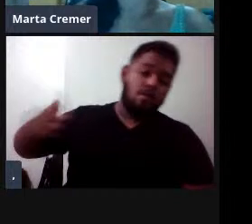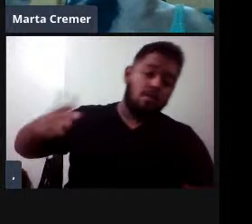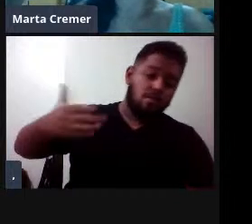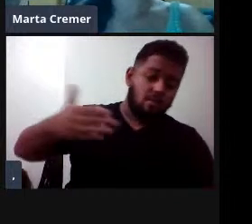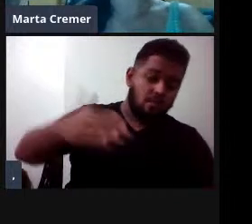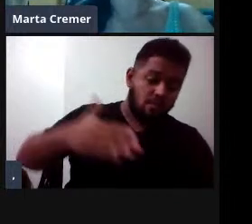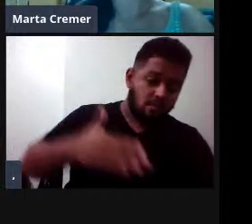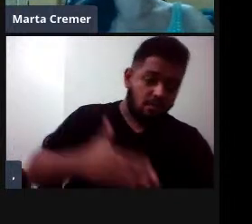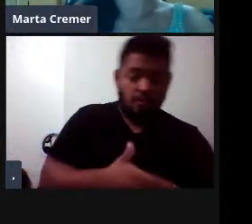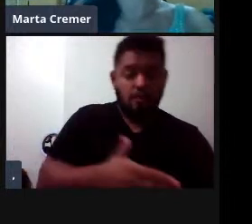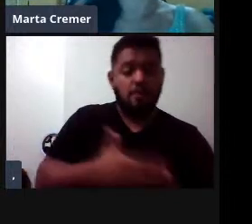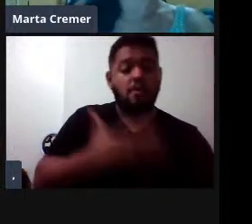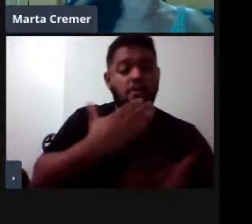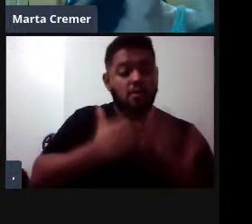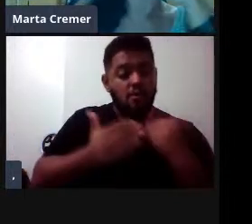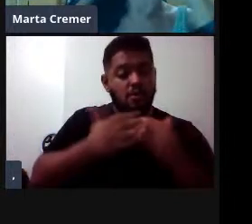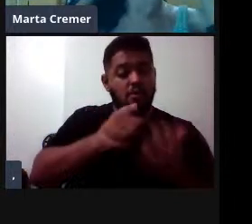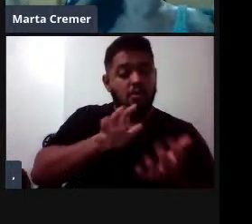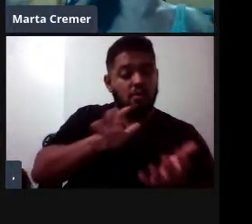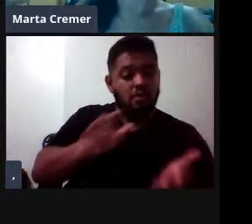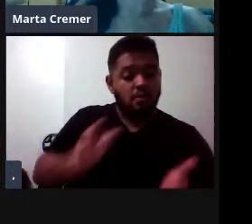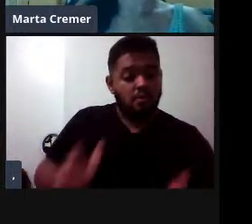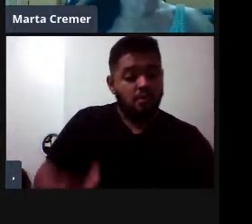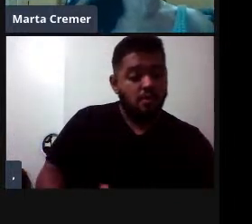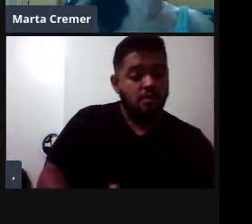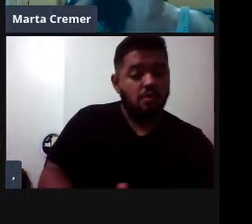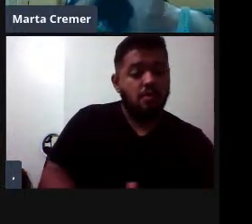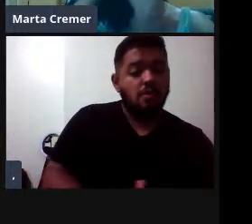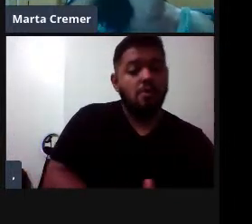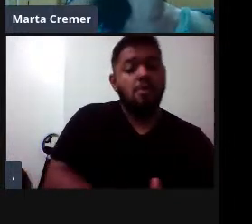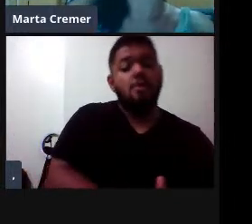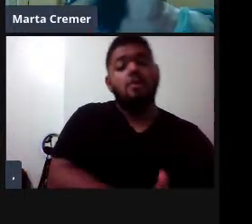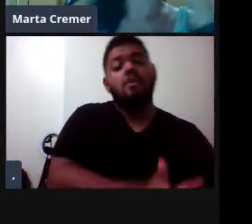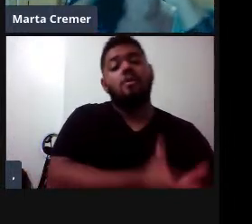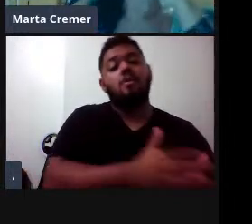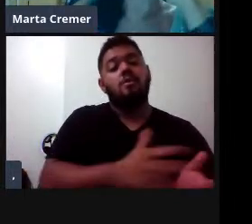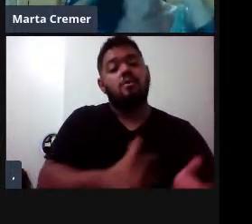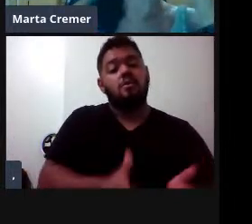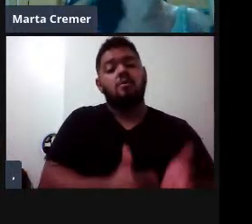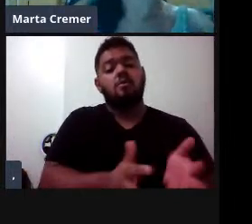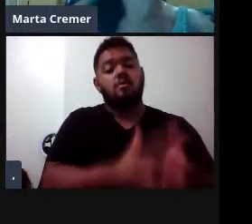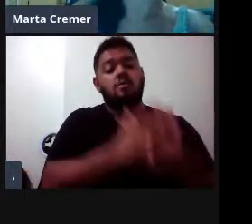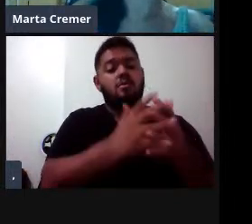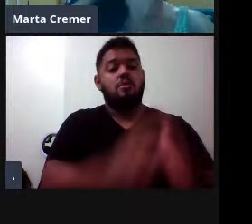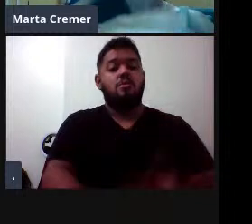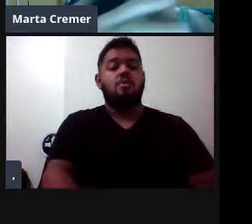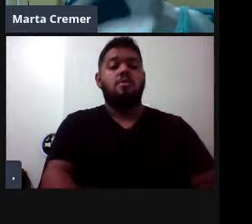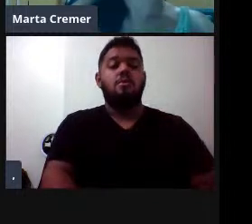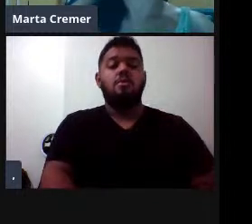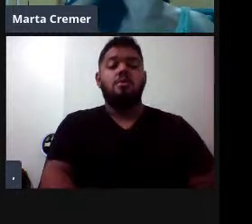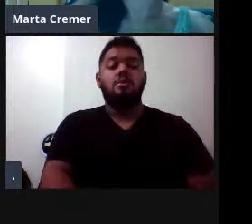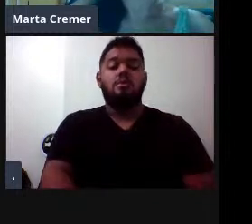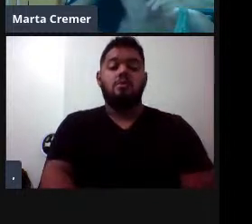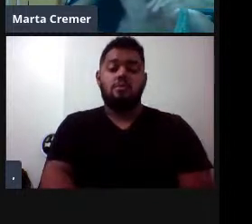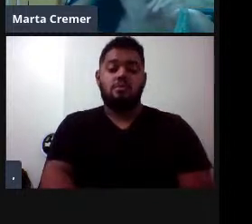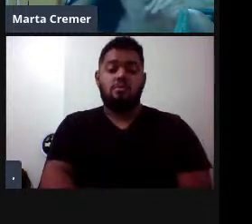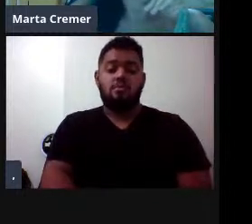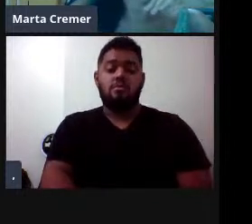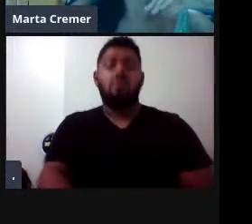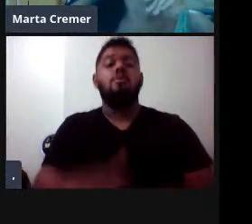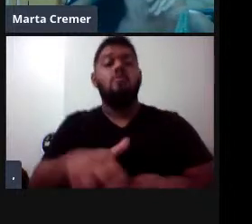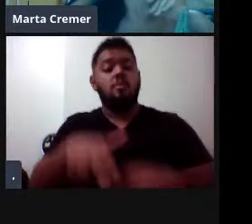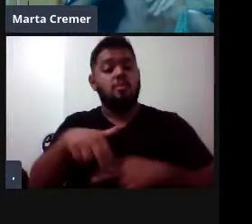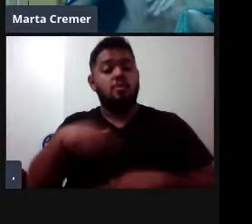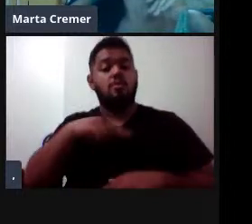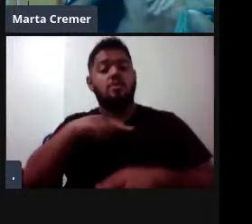direita, esquerda, né, encostada no fundo, e vai sugando organismos bentônicos, então por isso essa distribuição